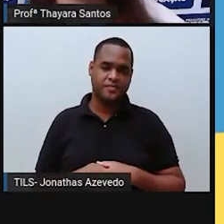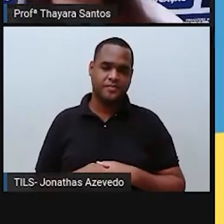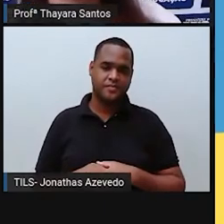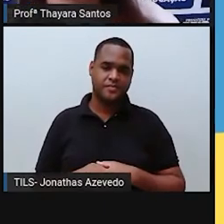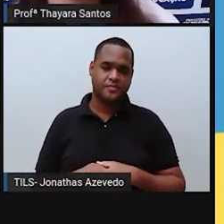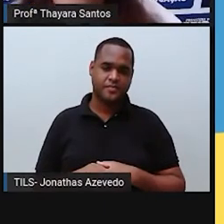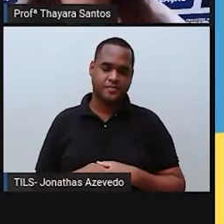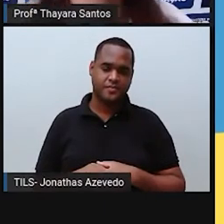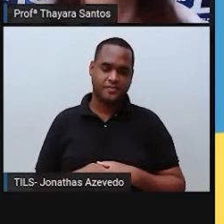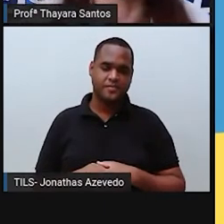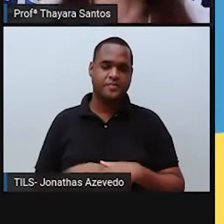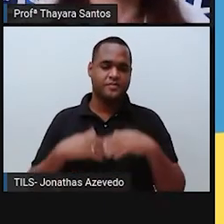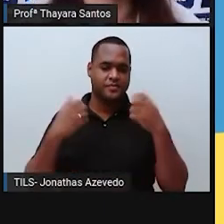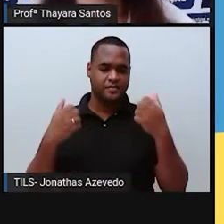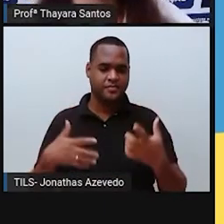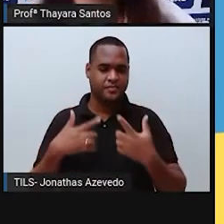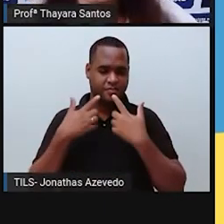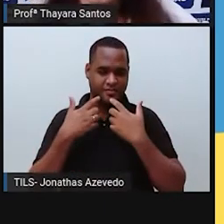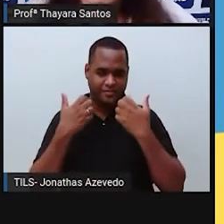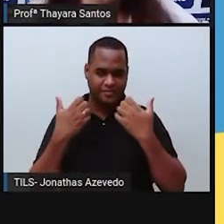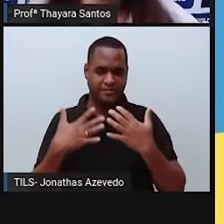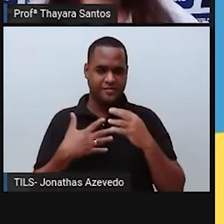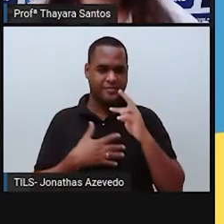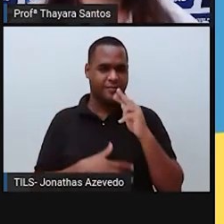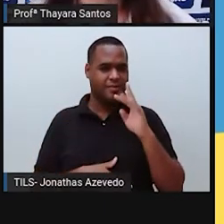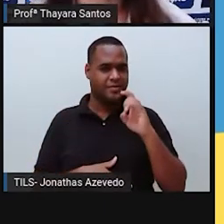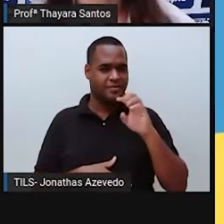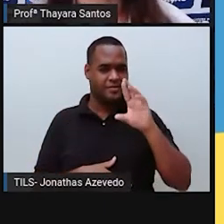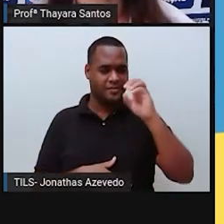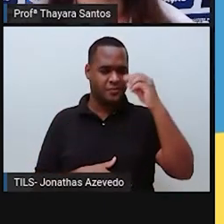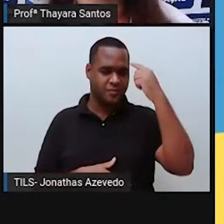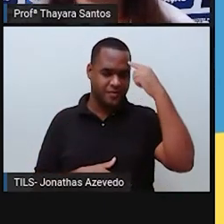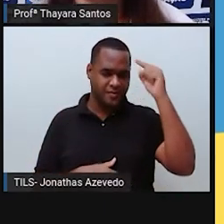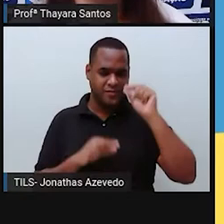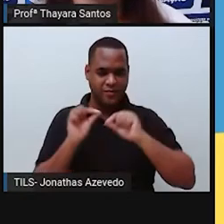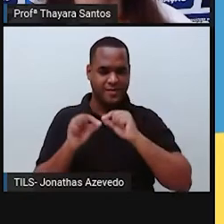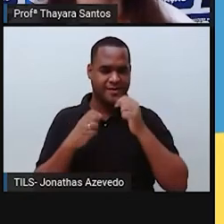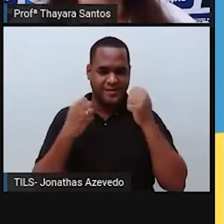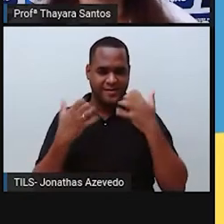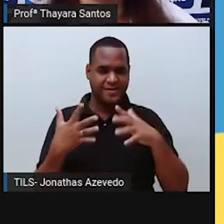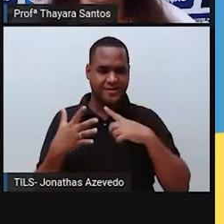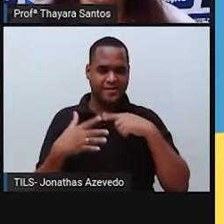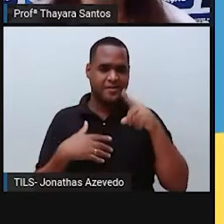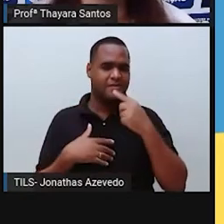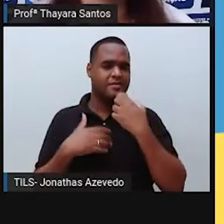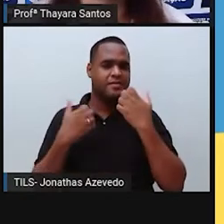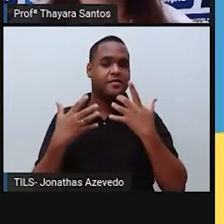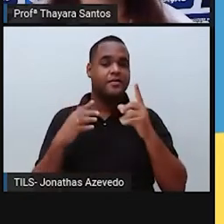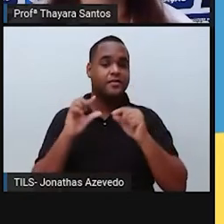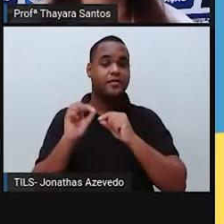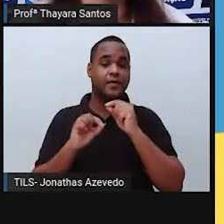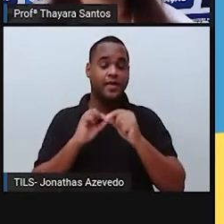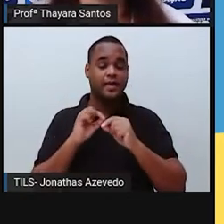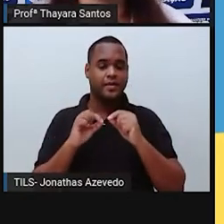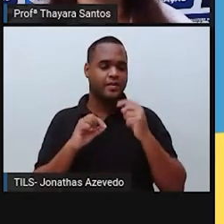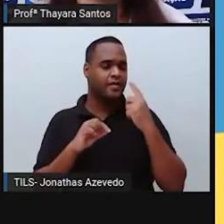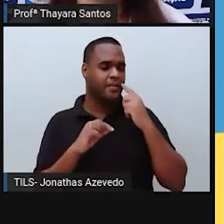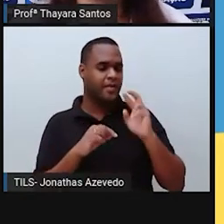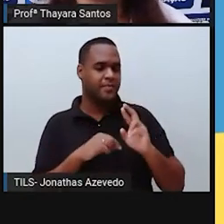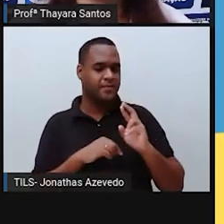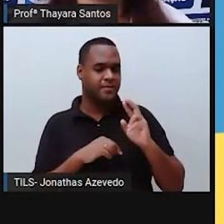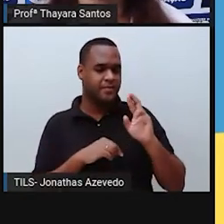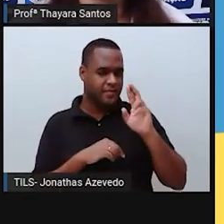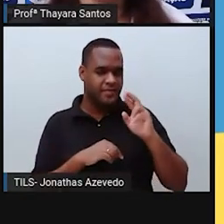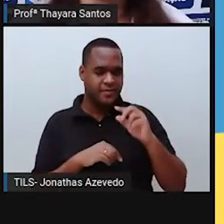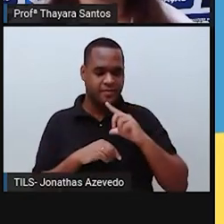Agora, gente vai falar sobre a hidrosfera. O que é essa hidrosfera? A gente já viu que é a camada que corresponde a todos